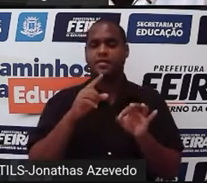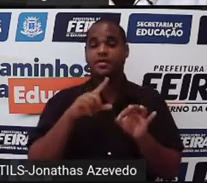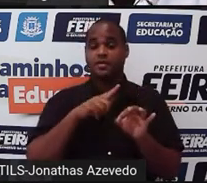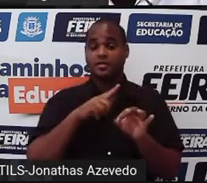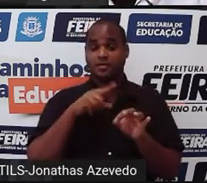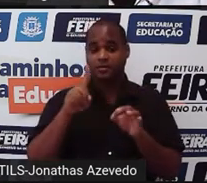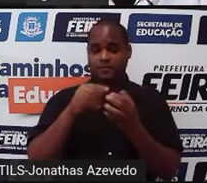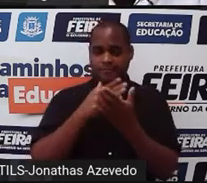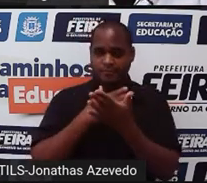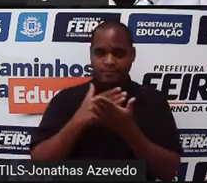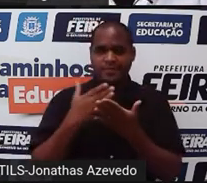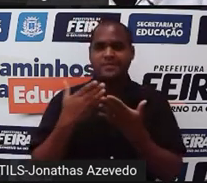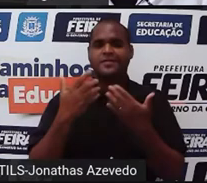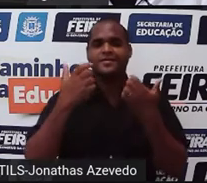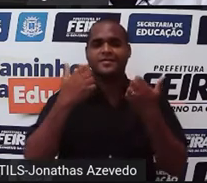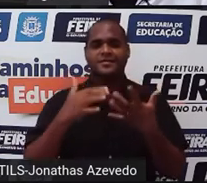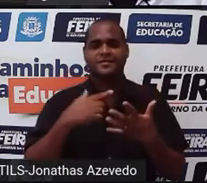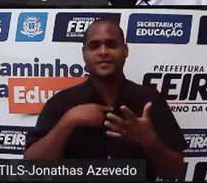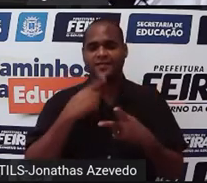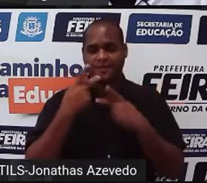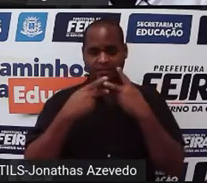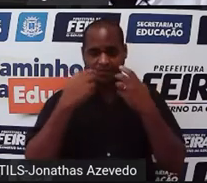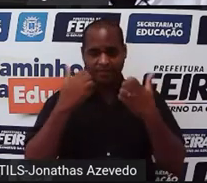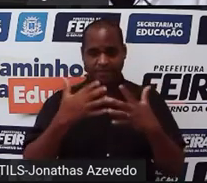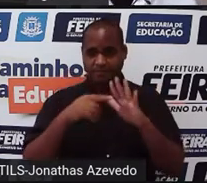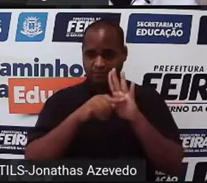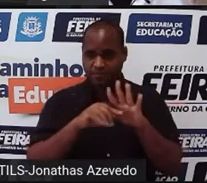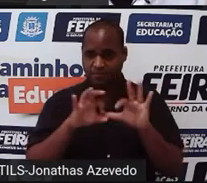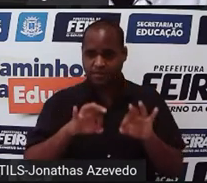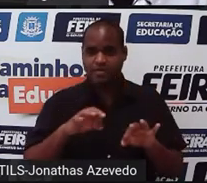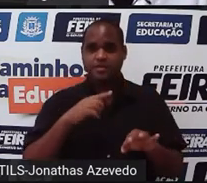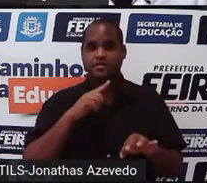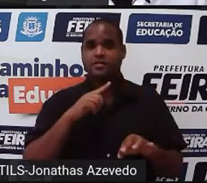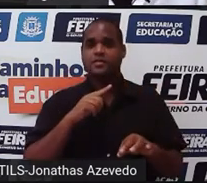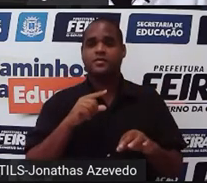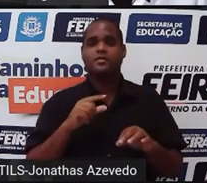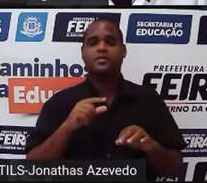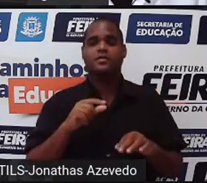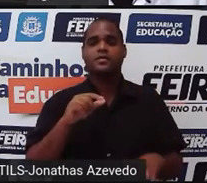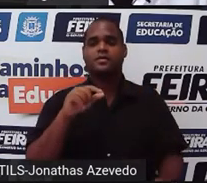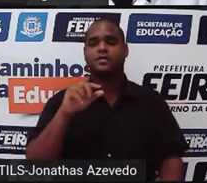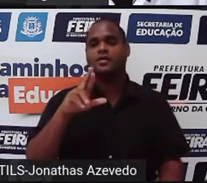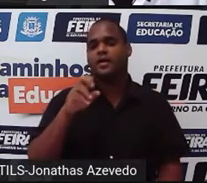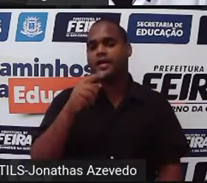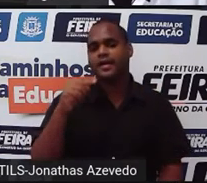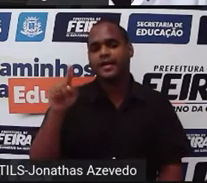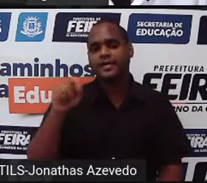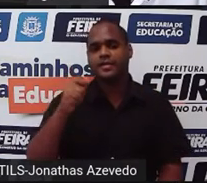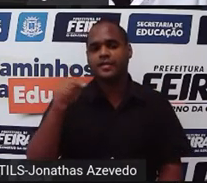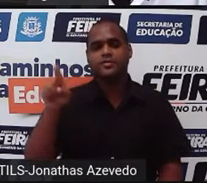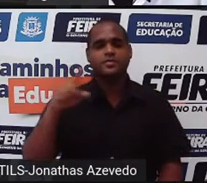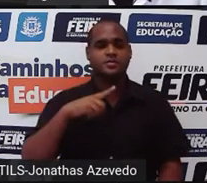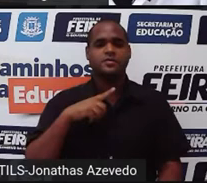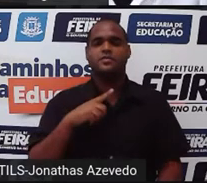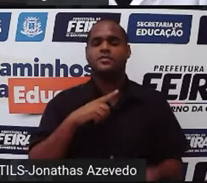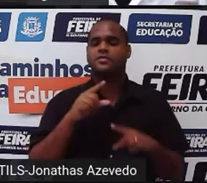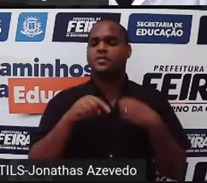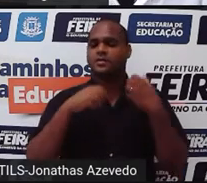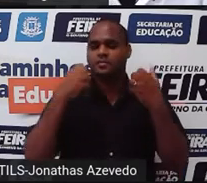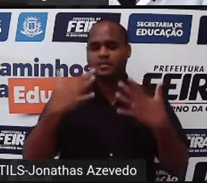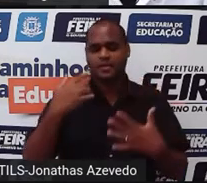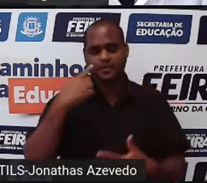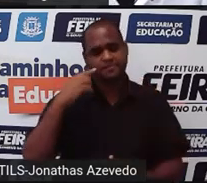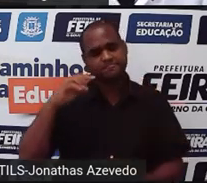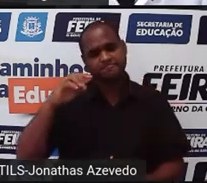começou a falar aqui nessa aula, tá bom? E essa razão é uma razão, né, trazida